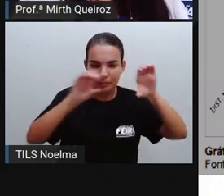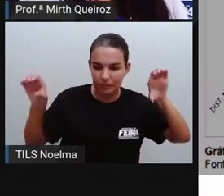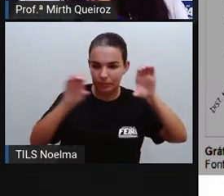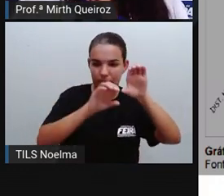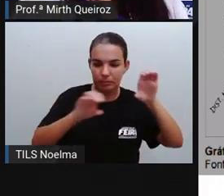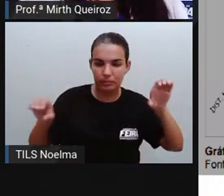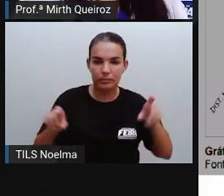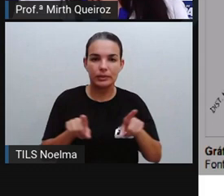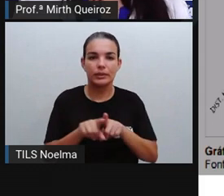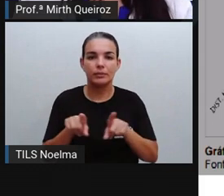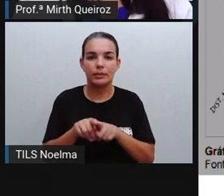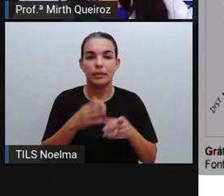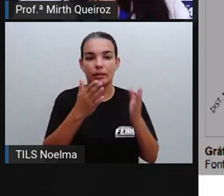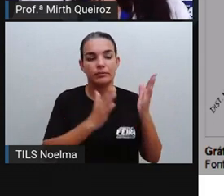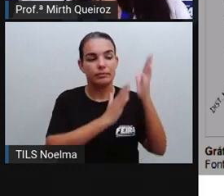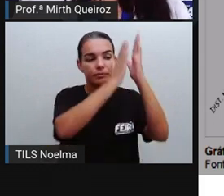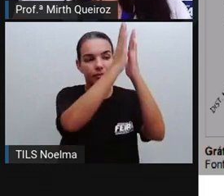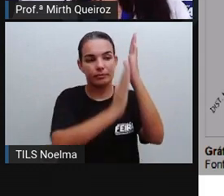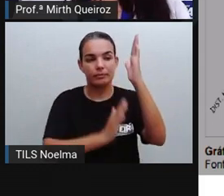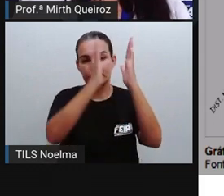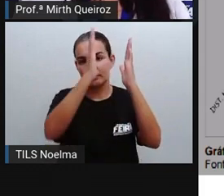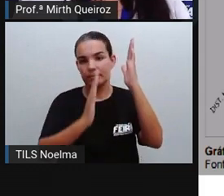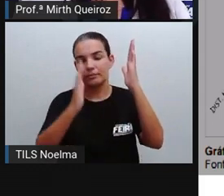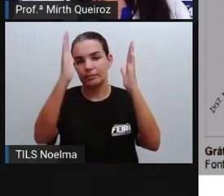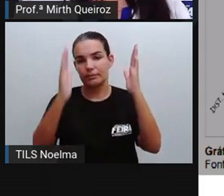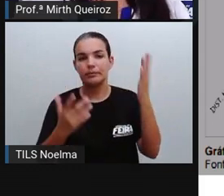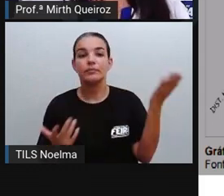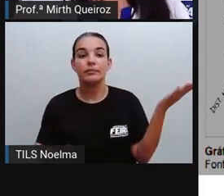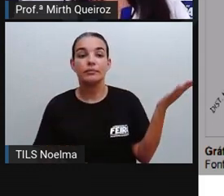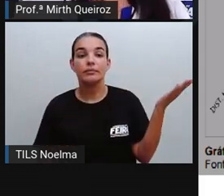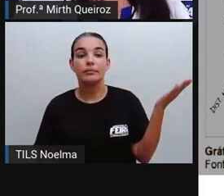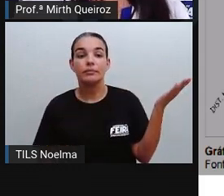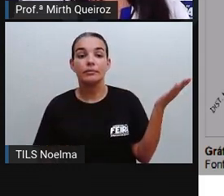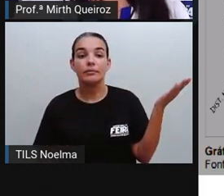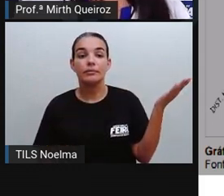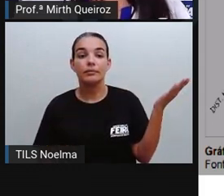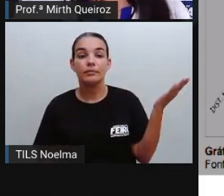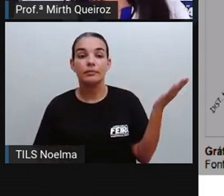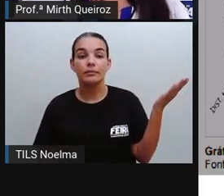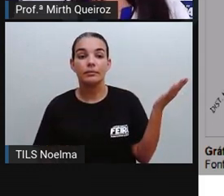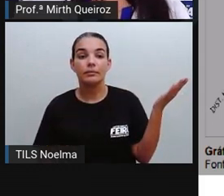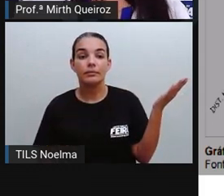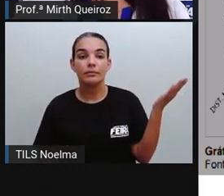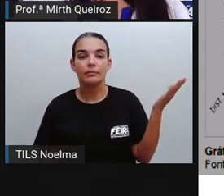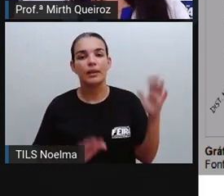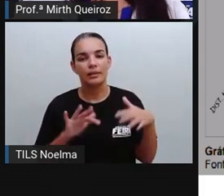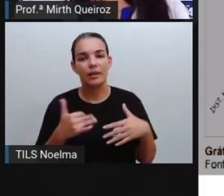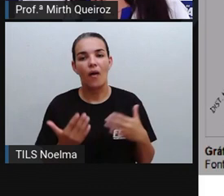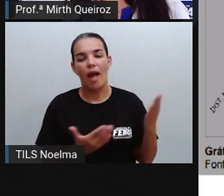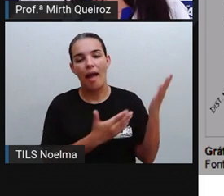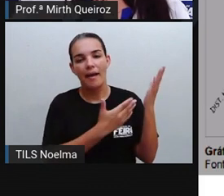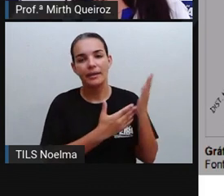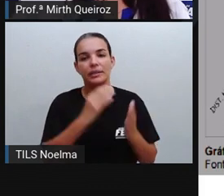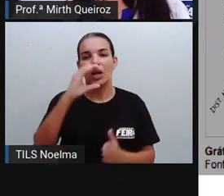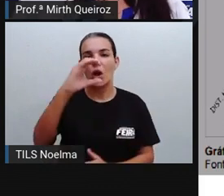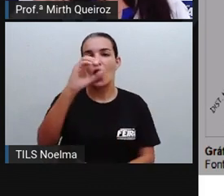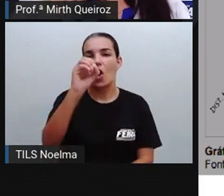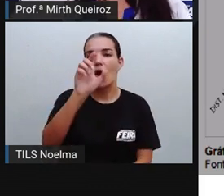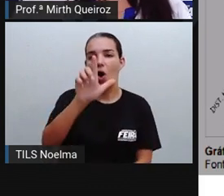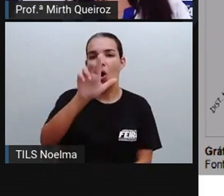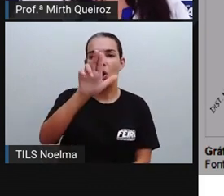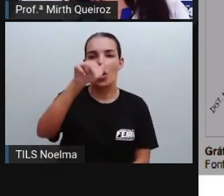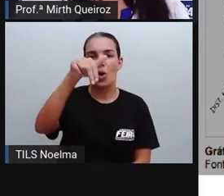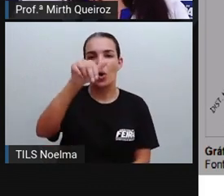Gráfico de linhas. E esse seria qual? Gráfico de colunas, onde a gente vai ter essas barrinhas,